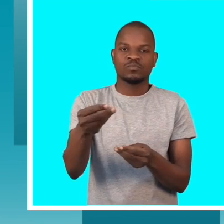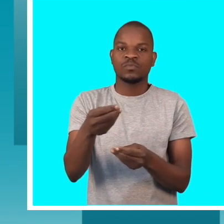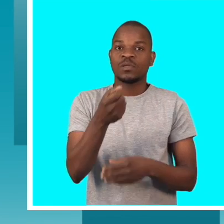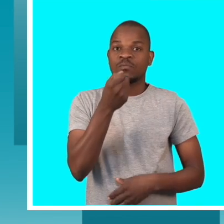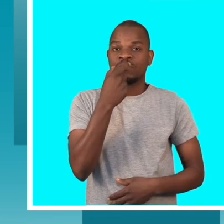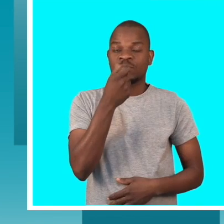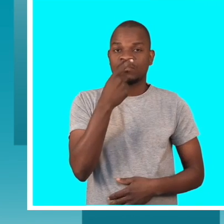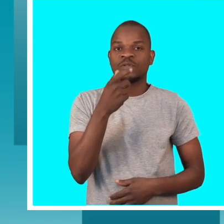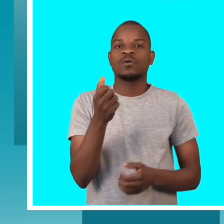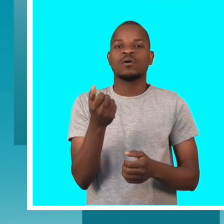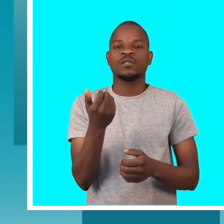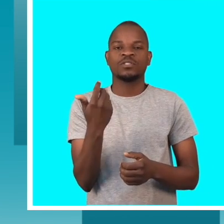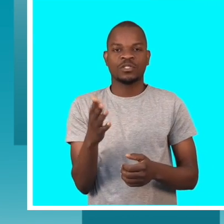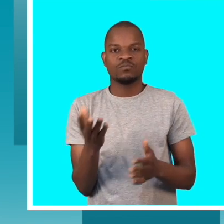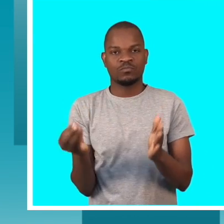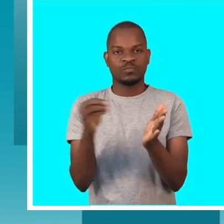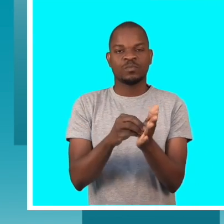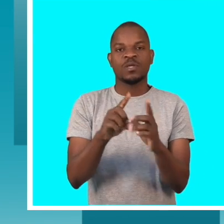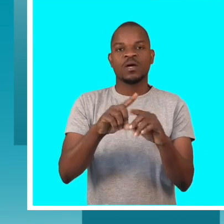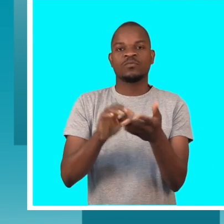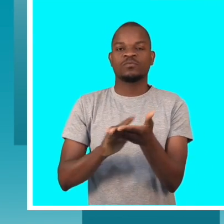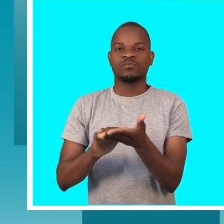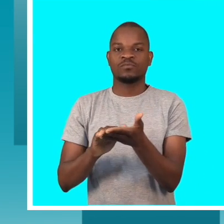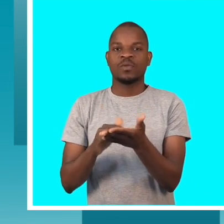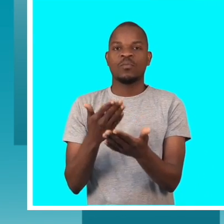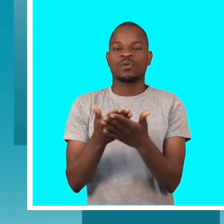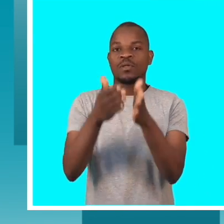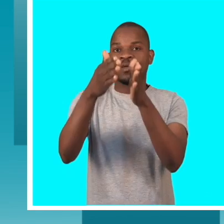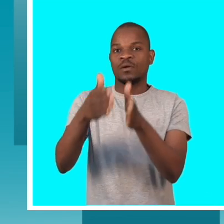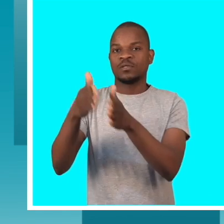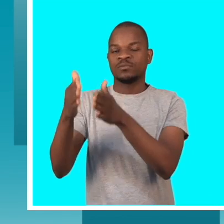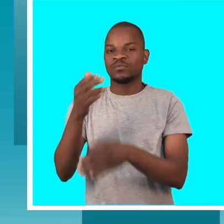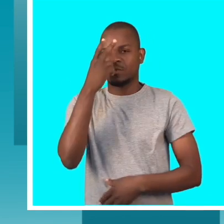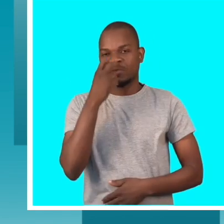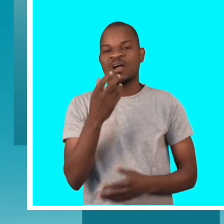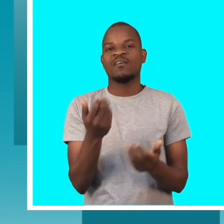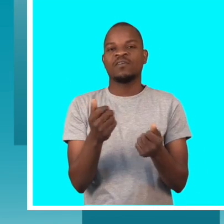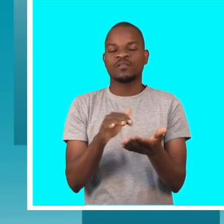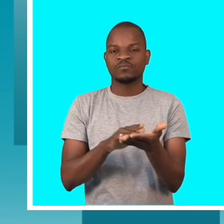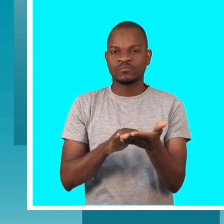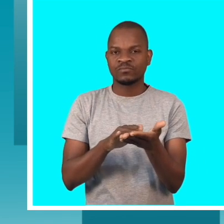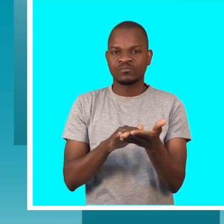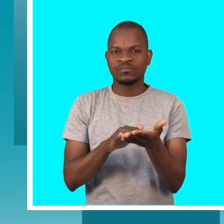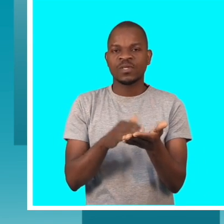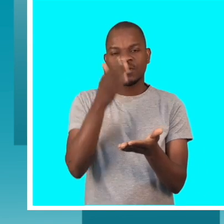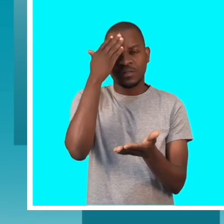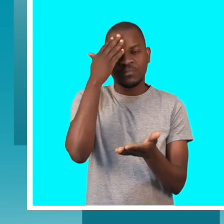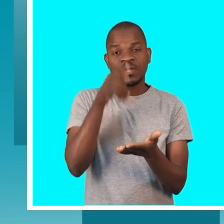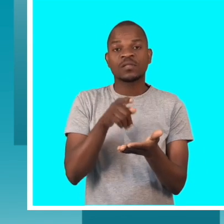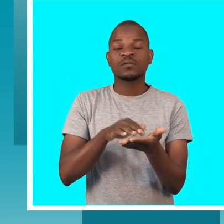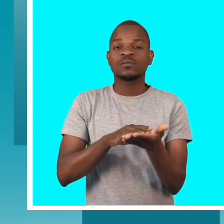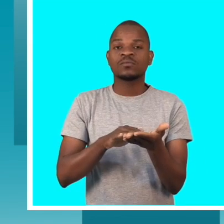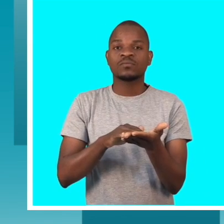grafia braile e que o paciente com problema de visão possa saber interpretar exatamente qual é o